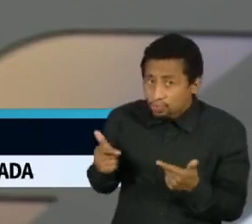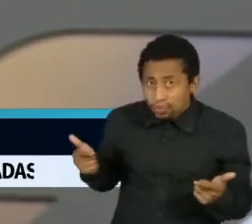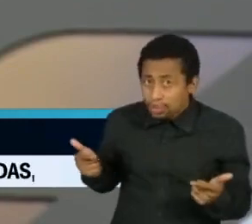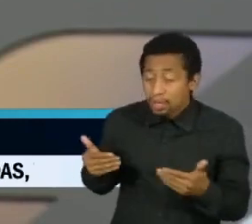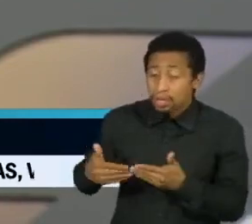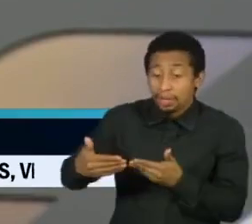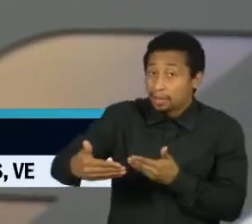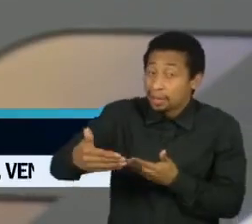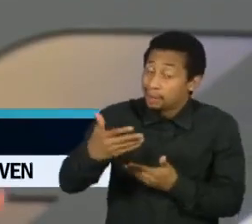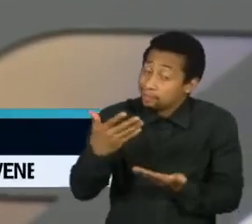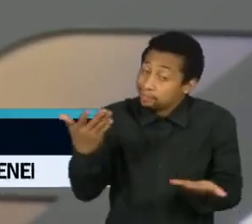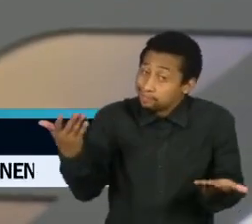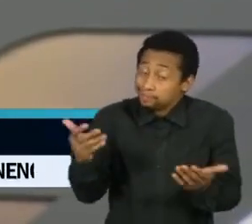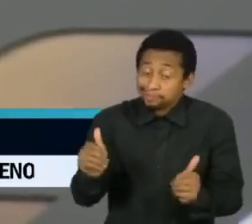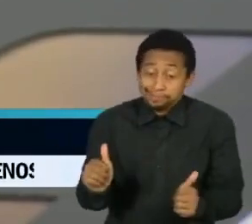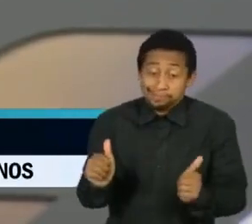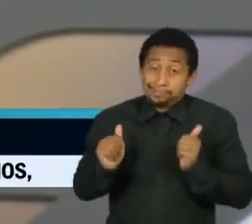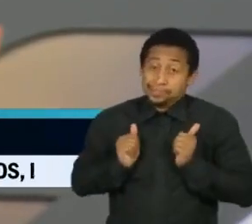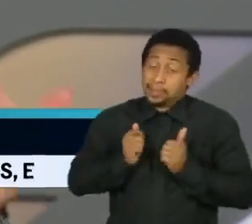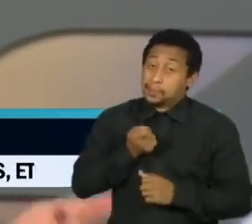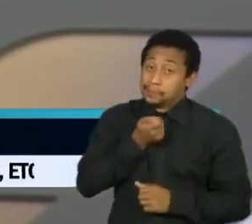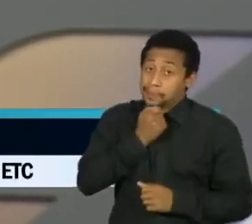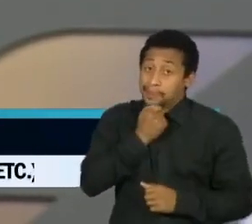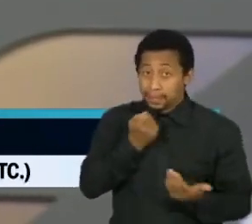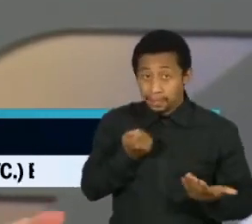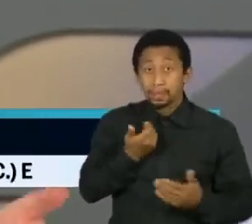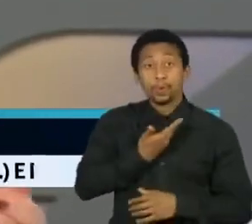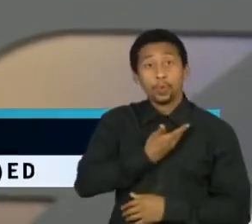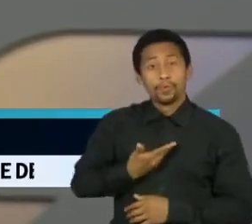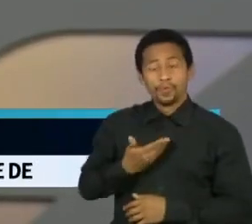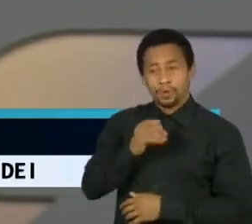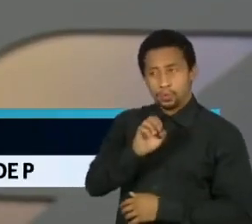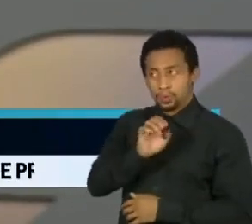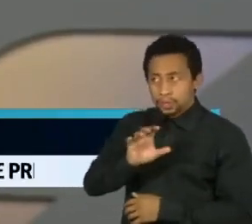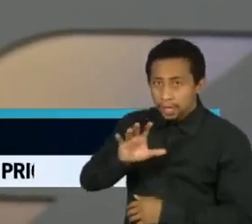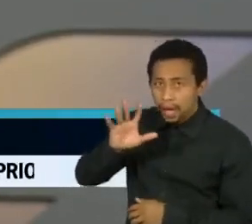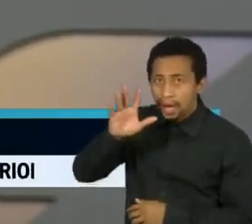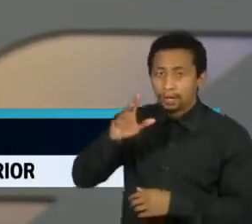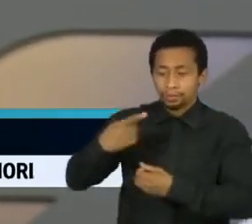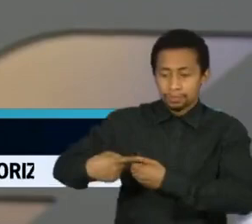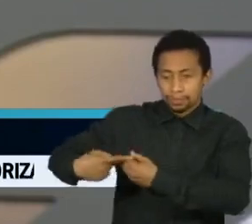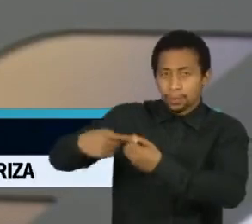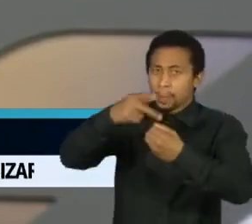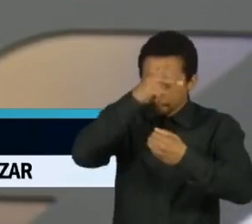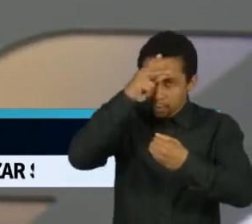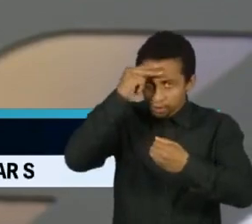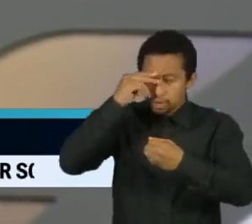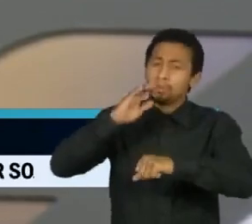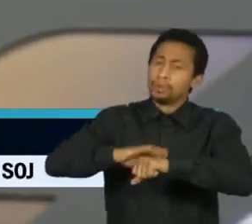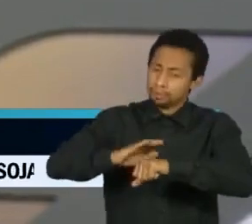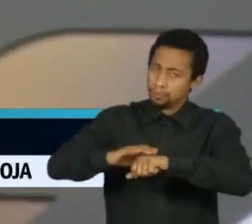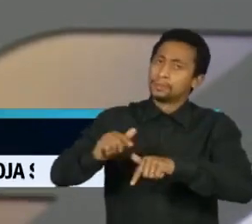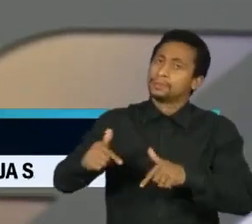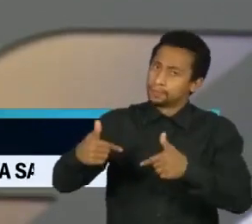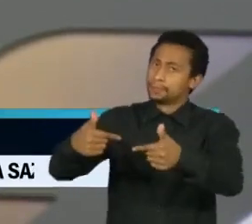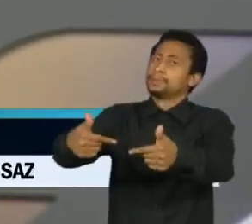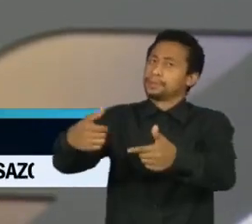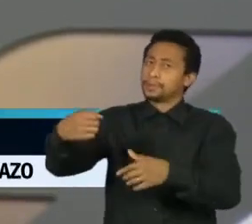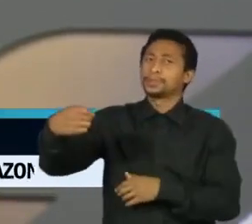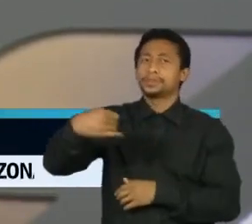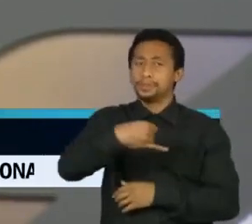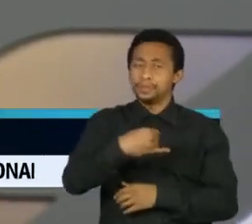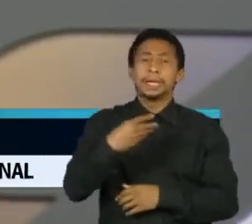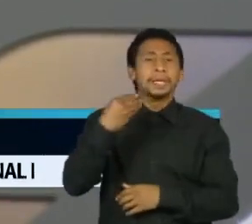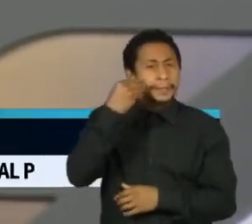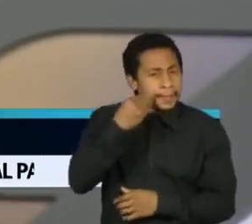contraposição por parte dos governos estaduais, dos municípios, que esses, sim, estão fazendo o seu papel e